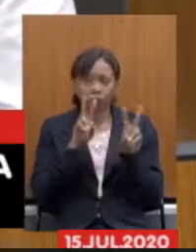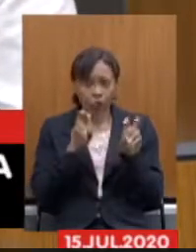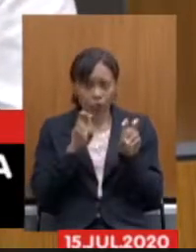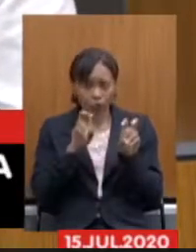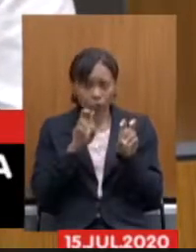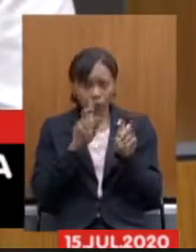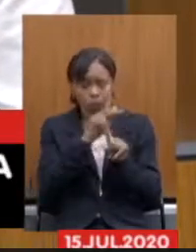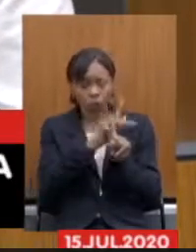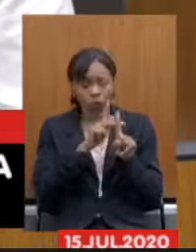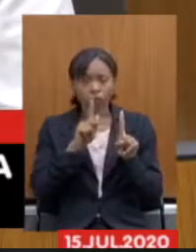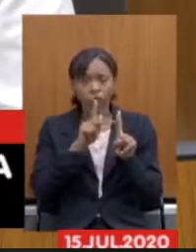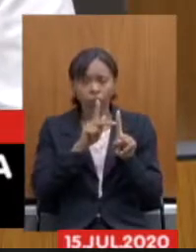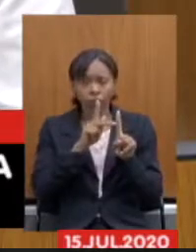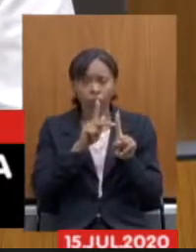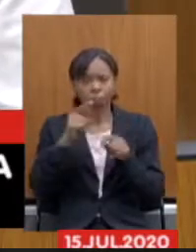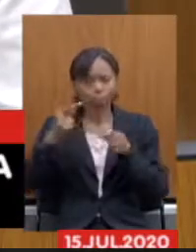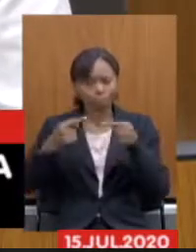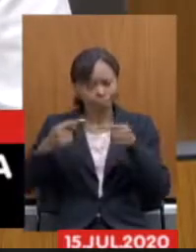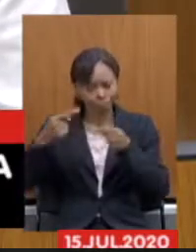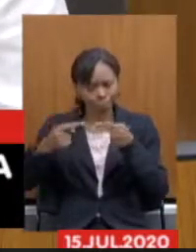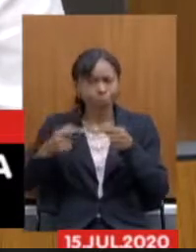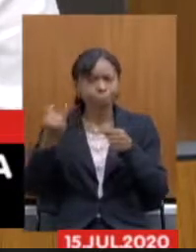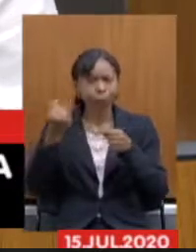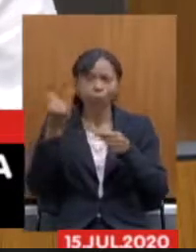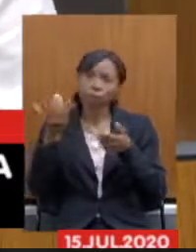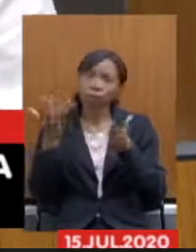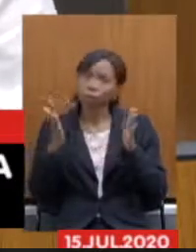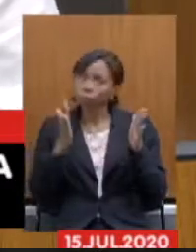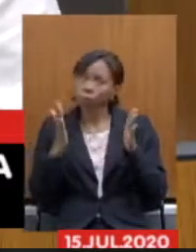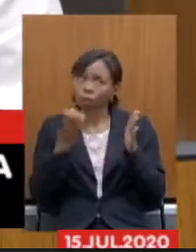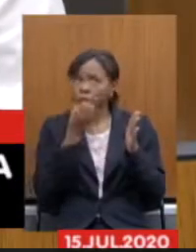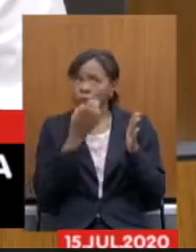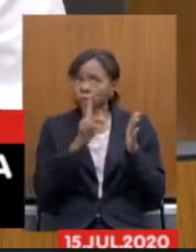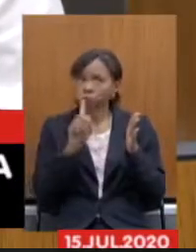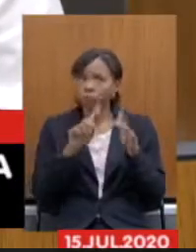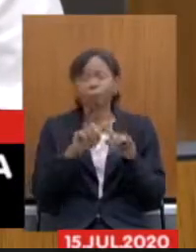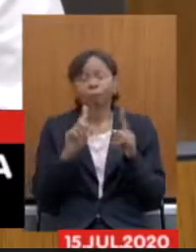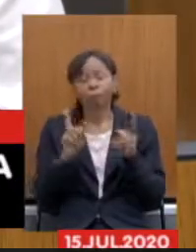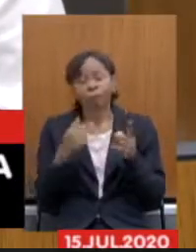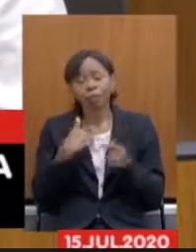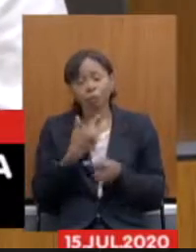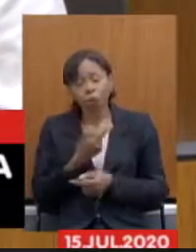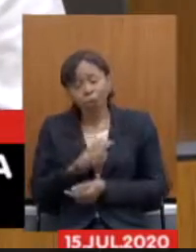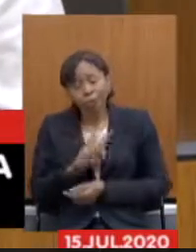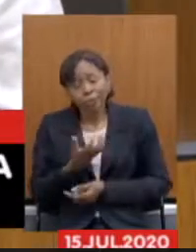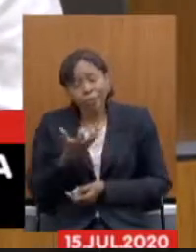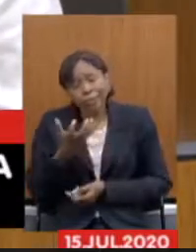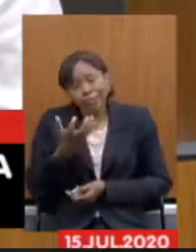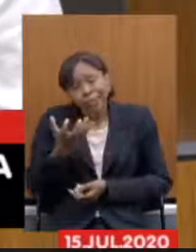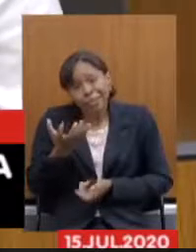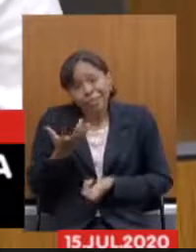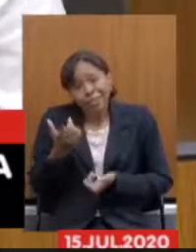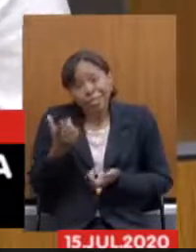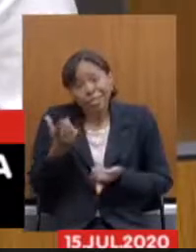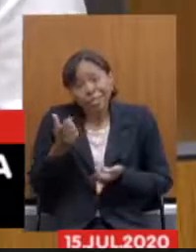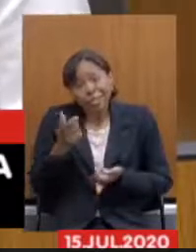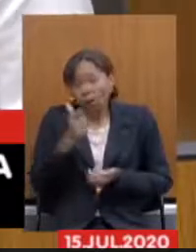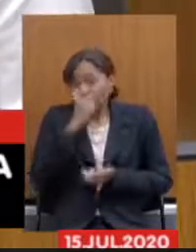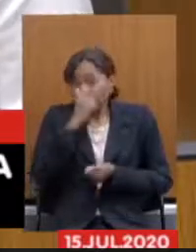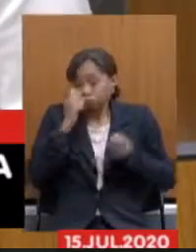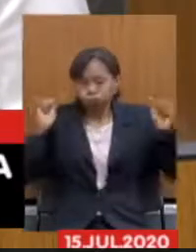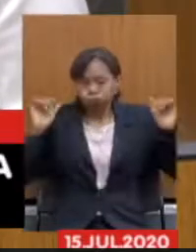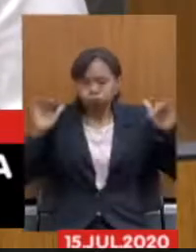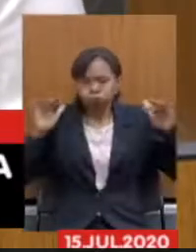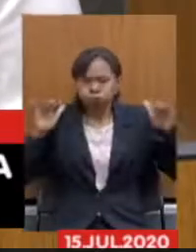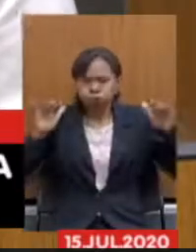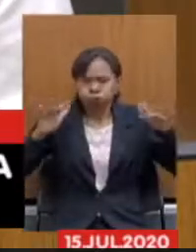importante o momento não é bom não é bom nós gostaríamos que estivesse tudo a galeria o auditório lotado